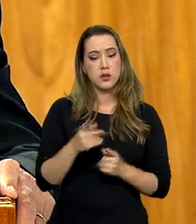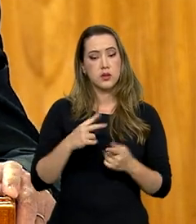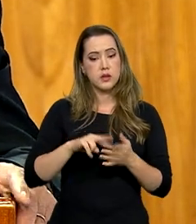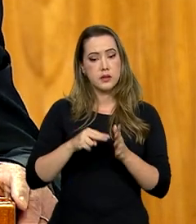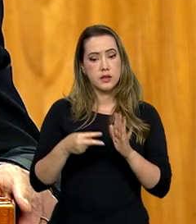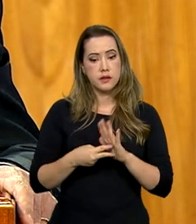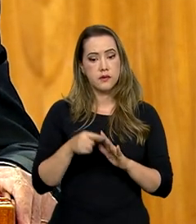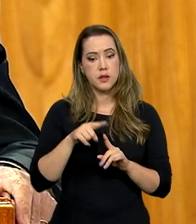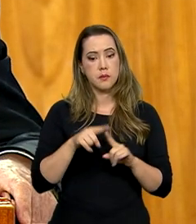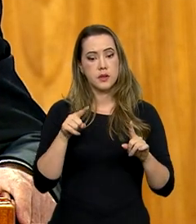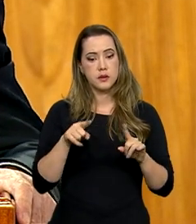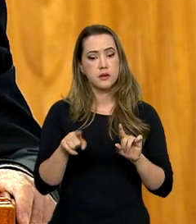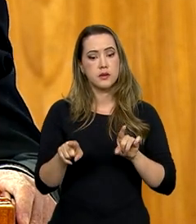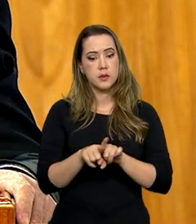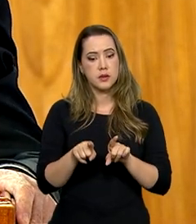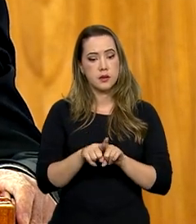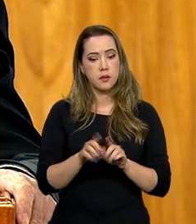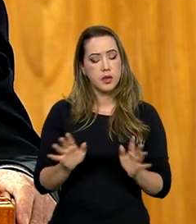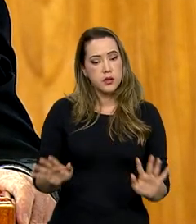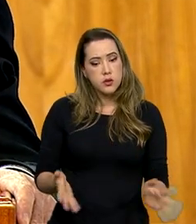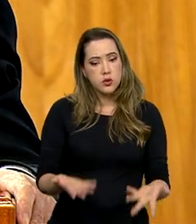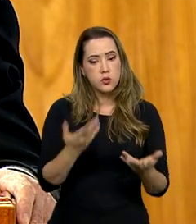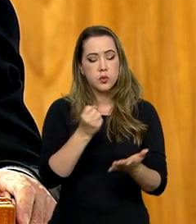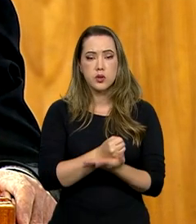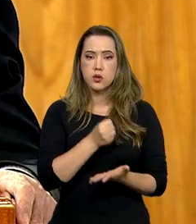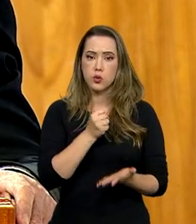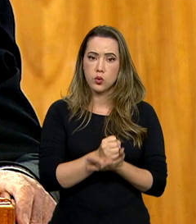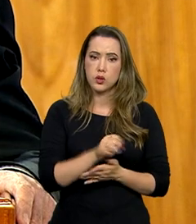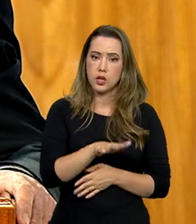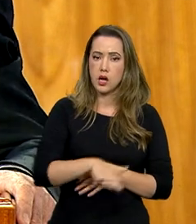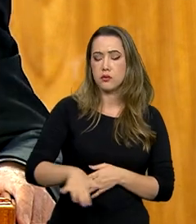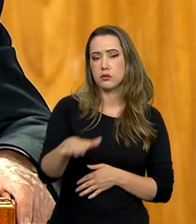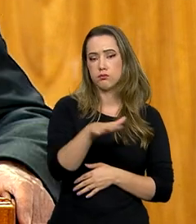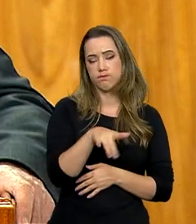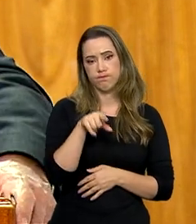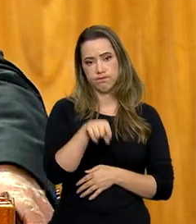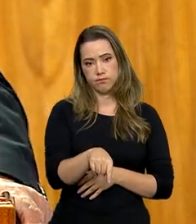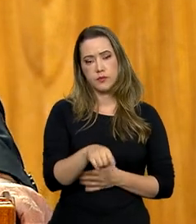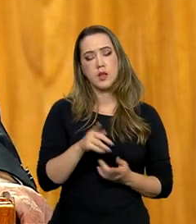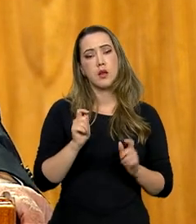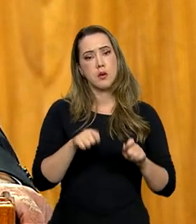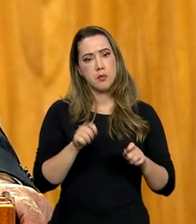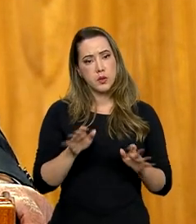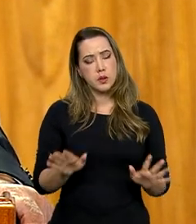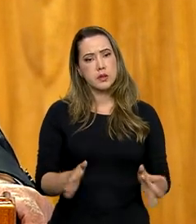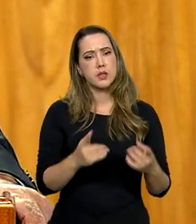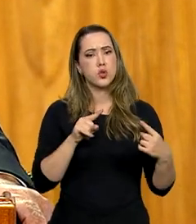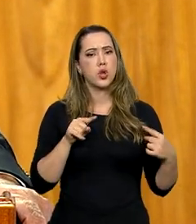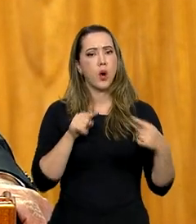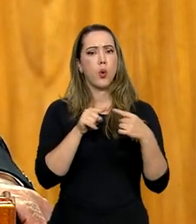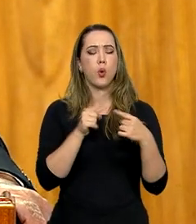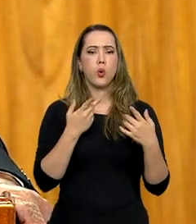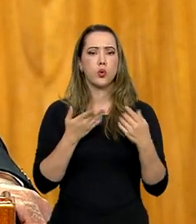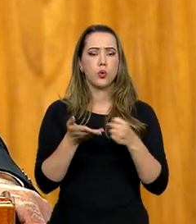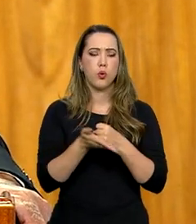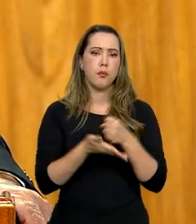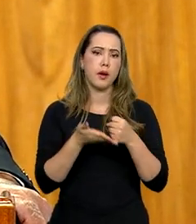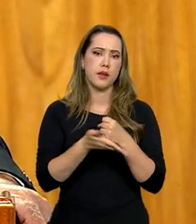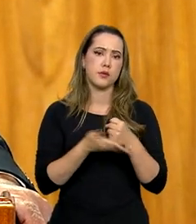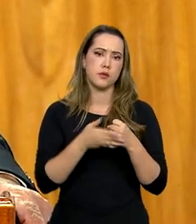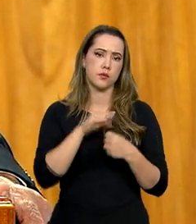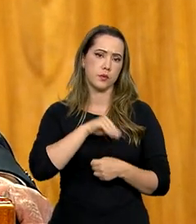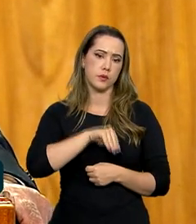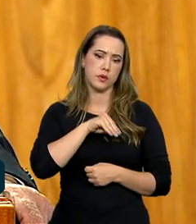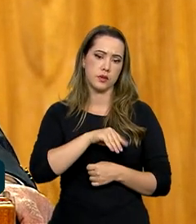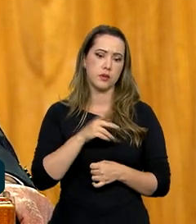representa, mas ele estimula que os contratos coletivos, as negociações coletivas sejam embasadas como um piso mínimo e a partir